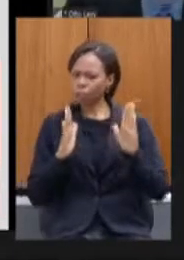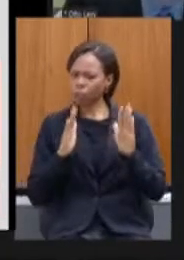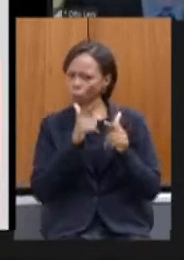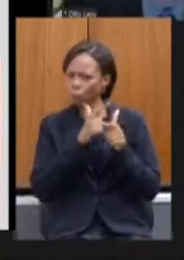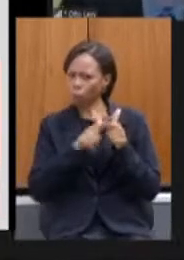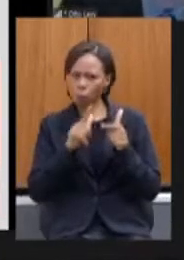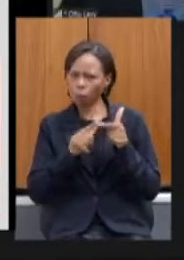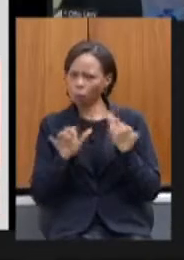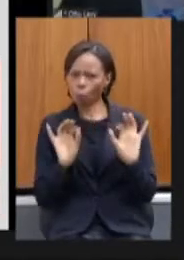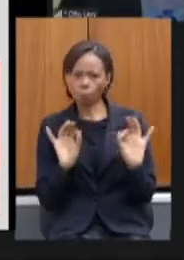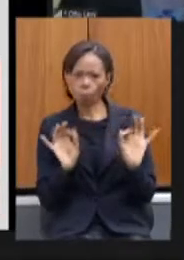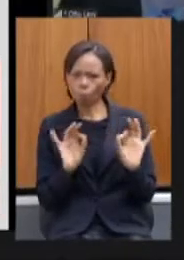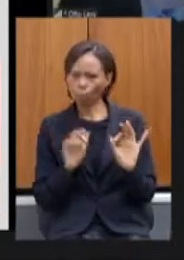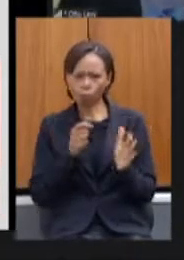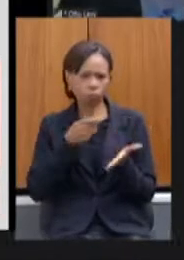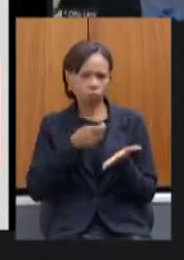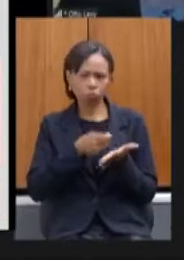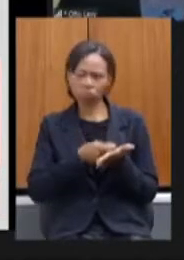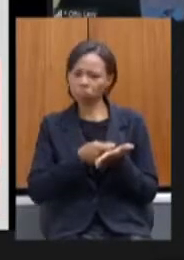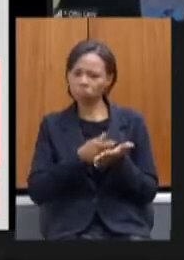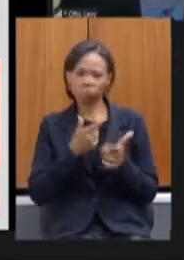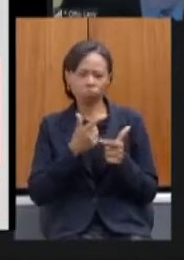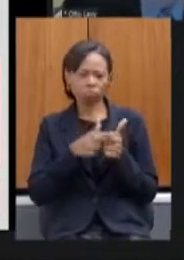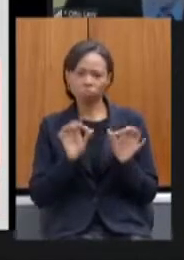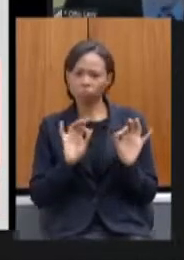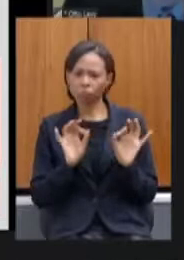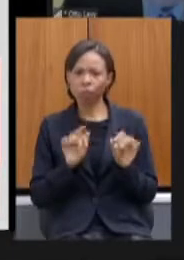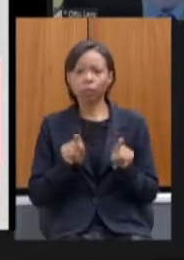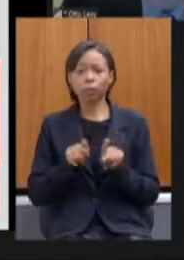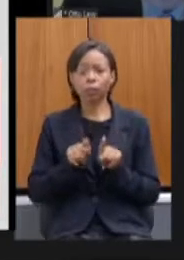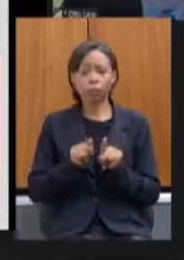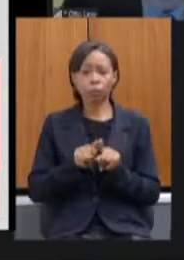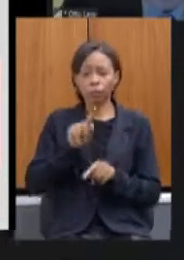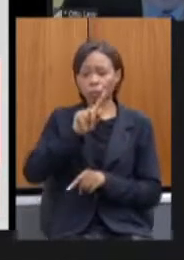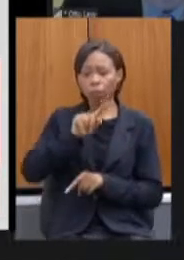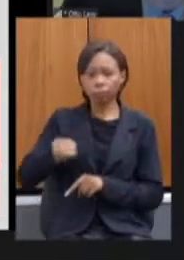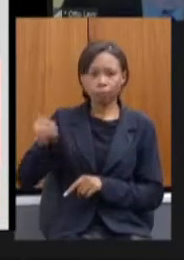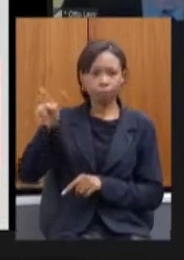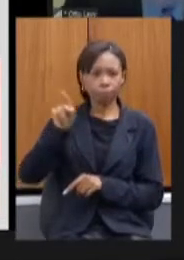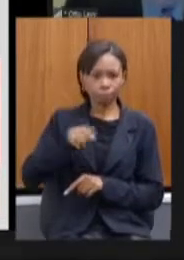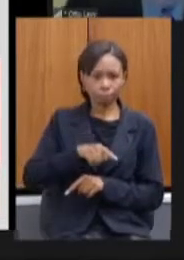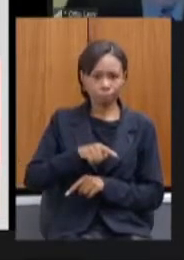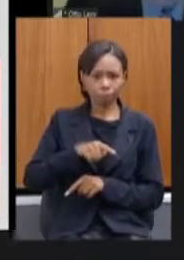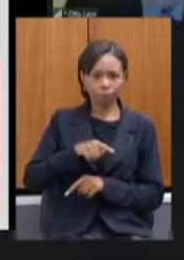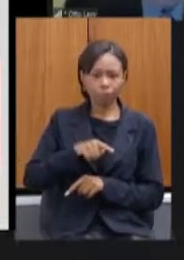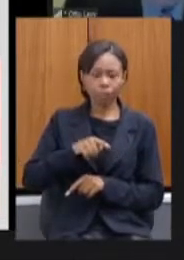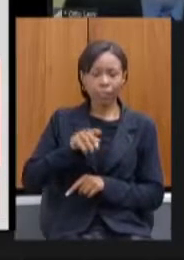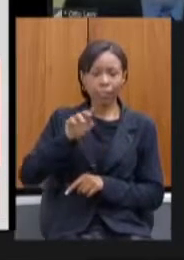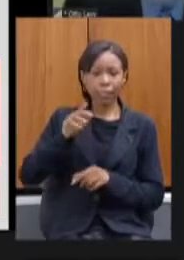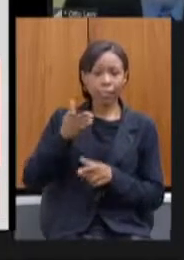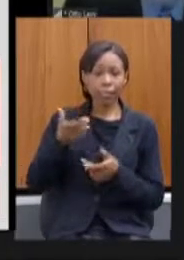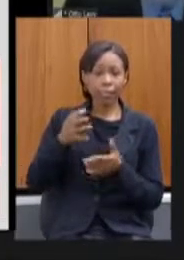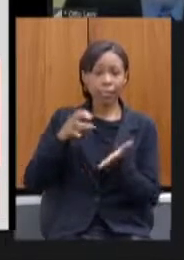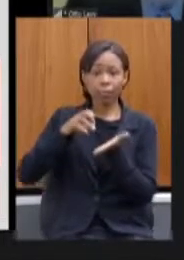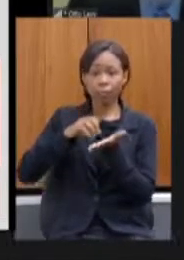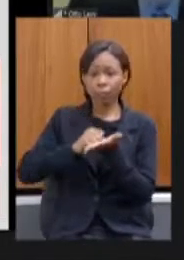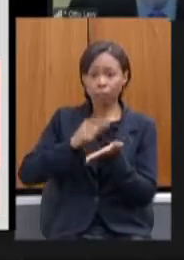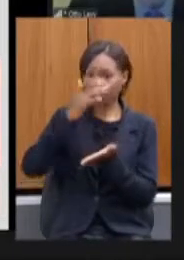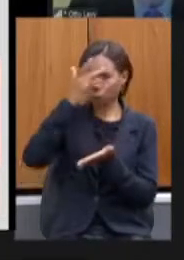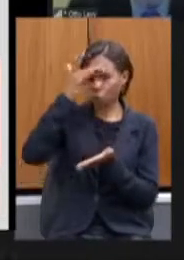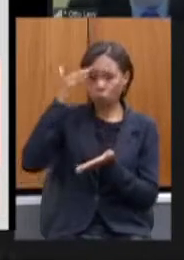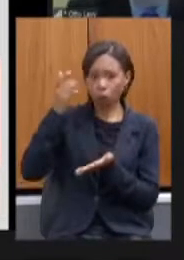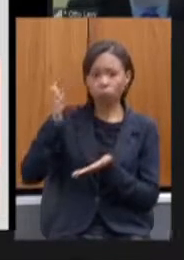suspensão do recadastramento de nativos sem a interrupção do pagamento e a disponibilização das